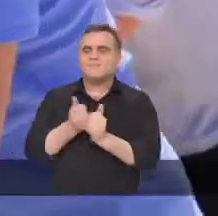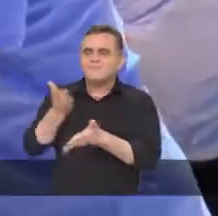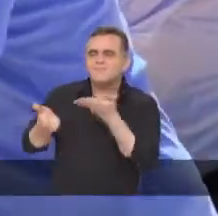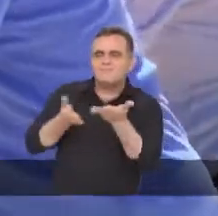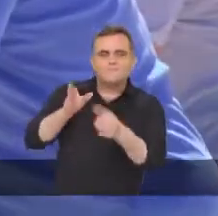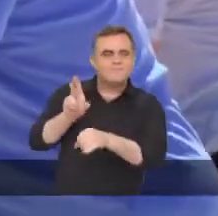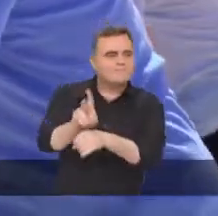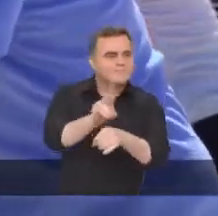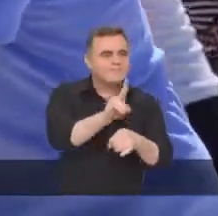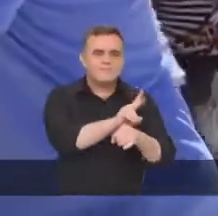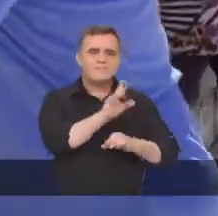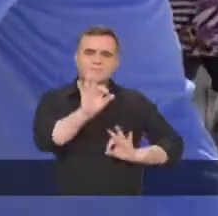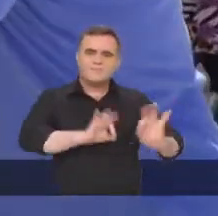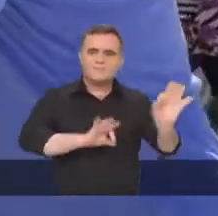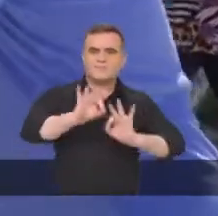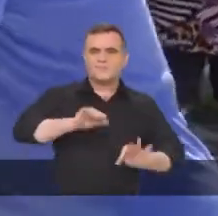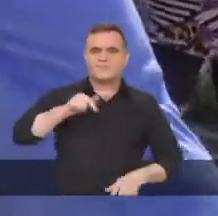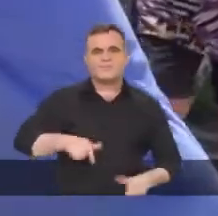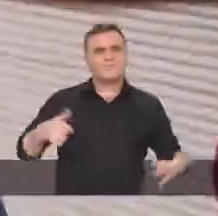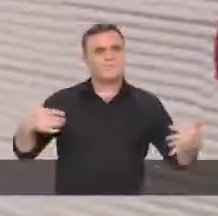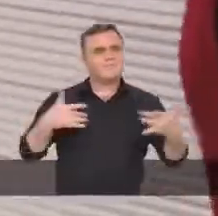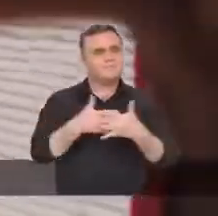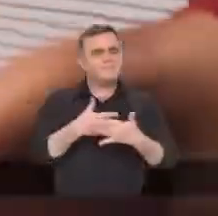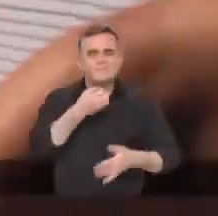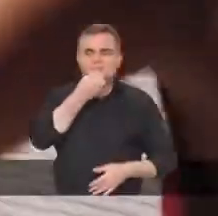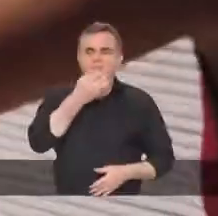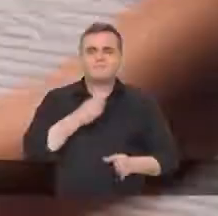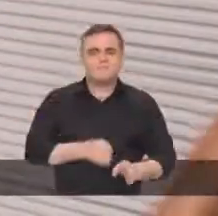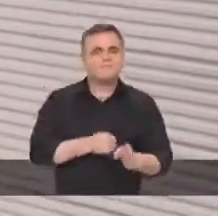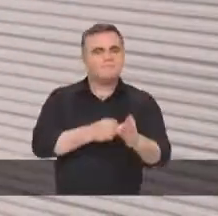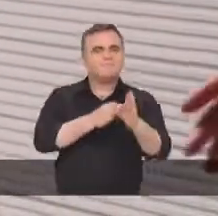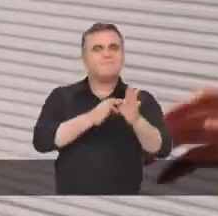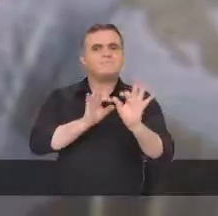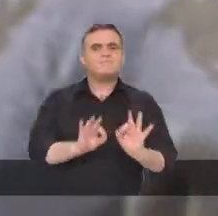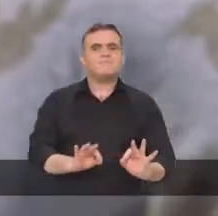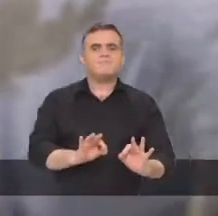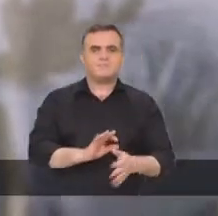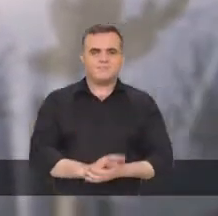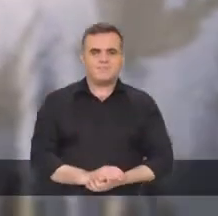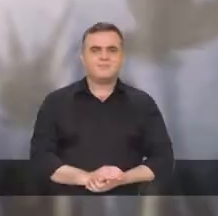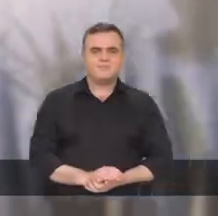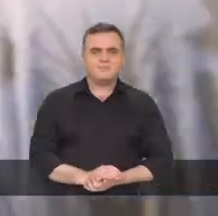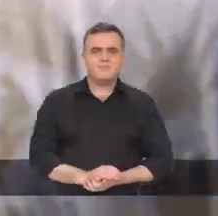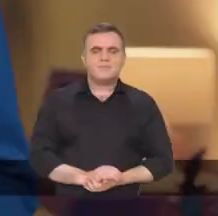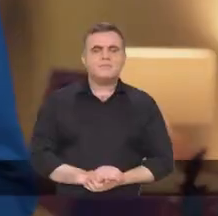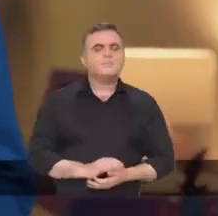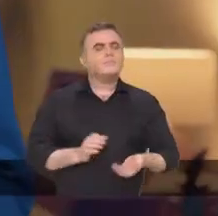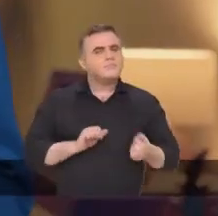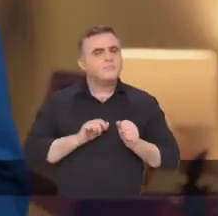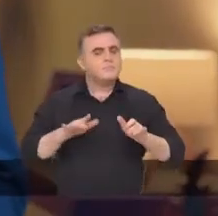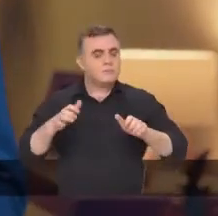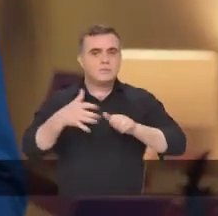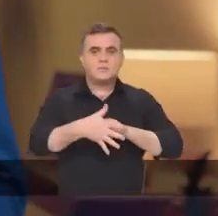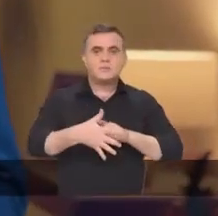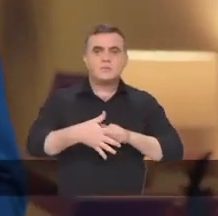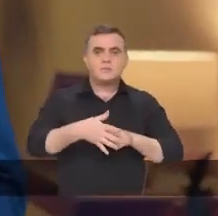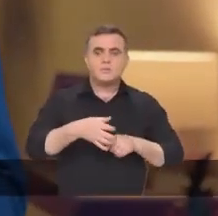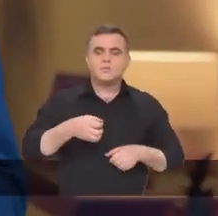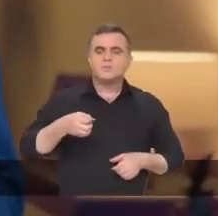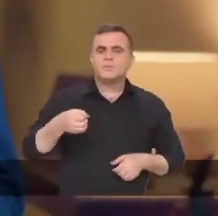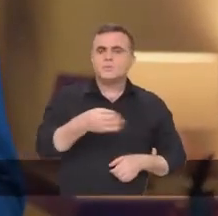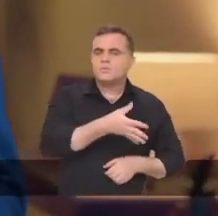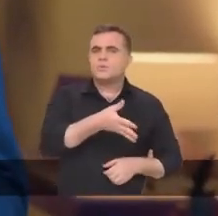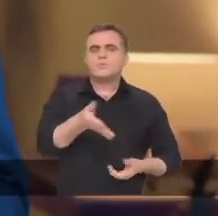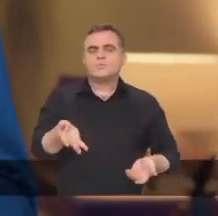cuidando das pessoas e fazendo a nossa cidade seguir em frente. A pandemia nos impôs